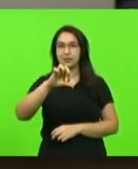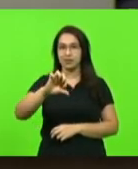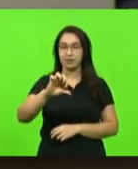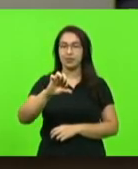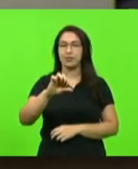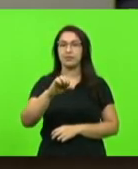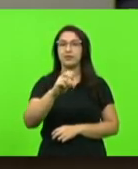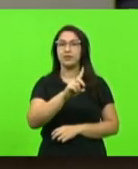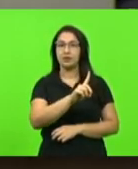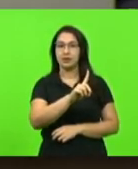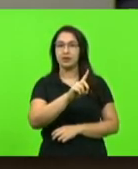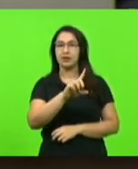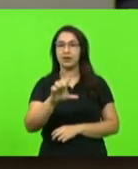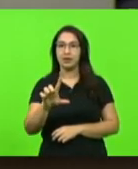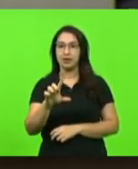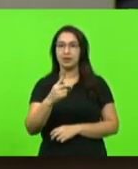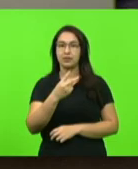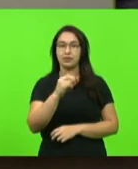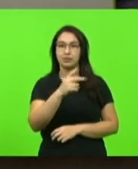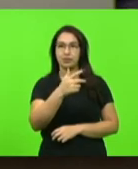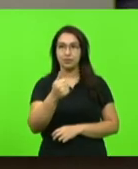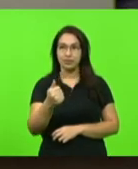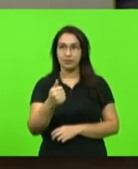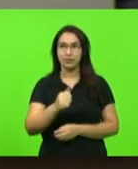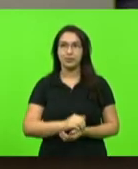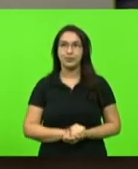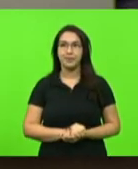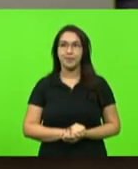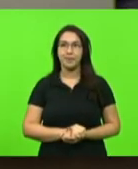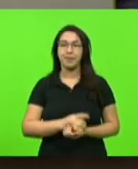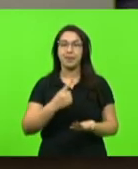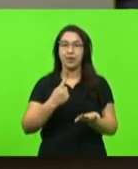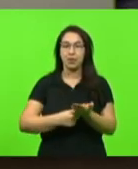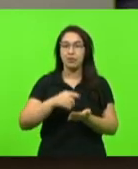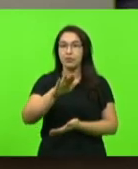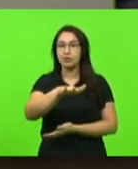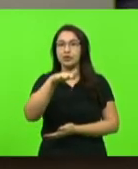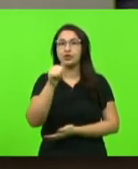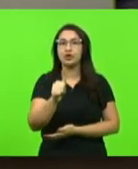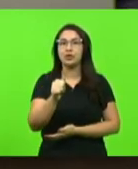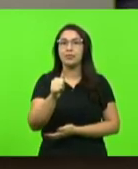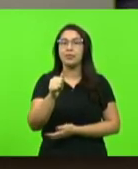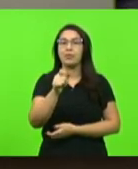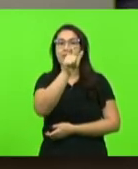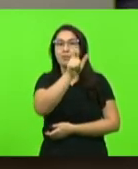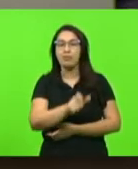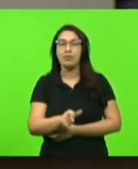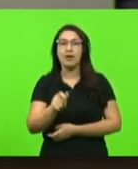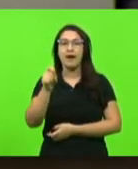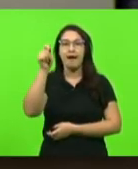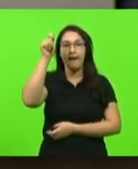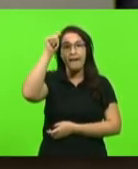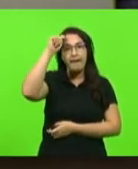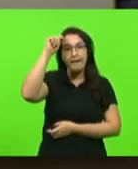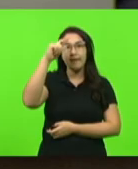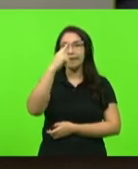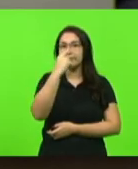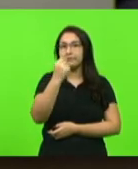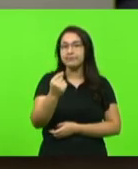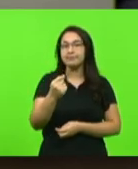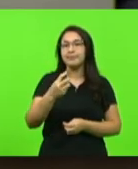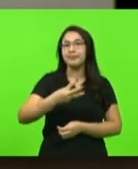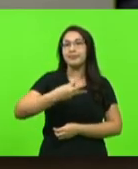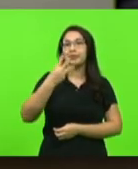de 2021, este que convoca o cidadão Adriano de Martini, terceiro suplente